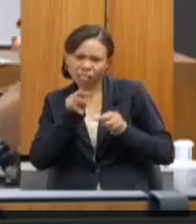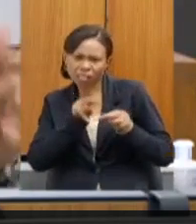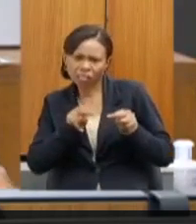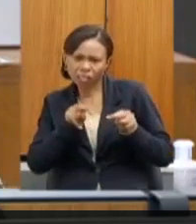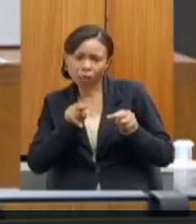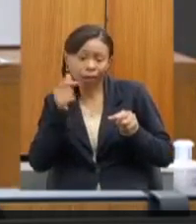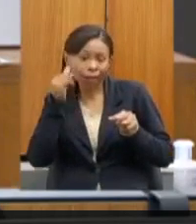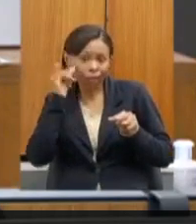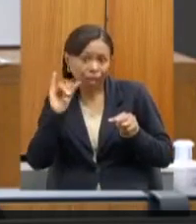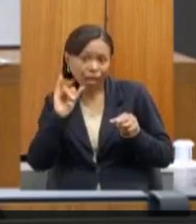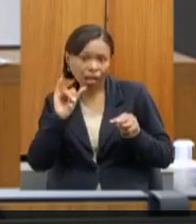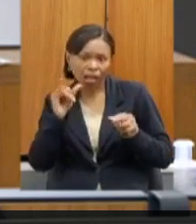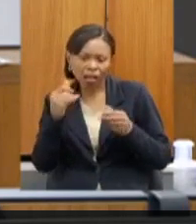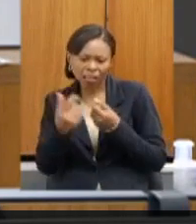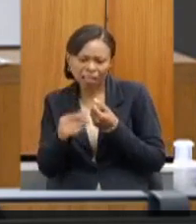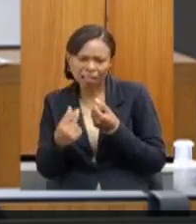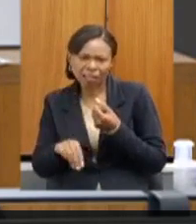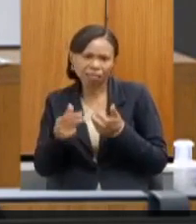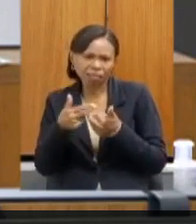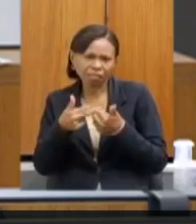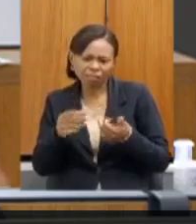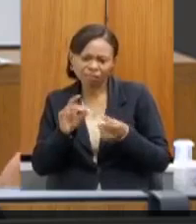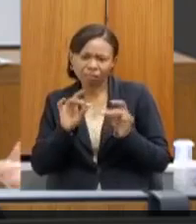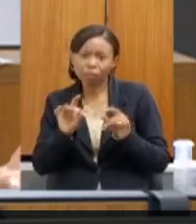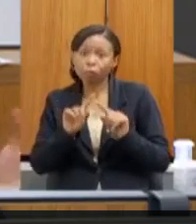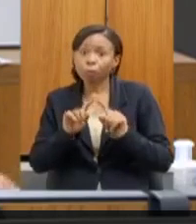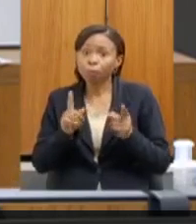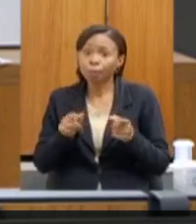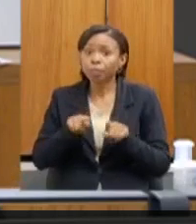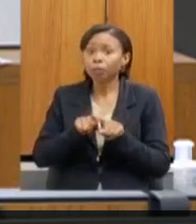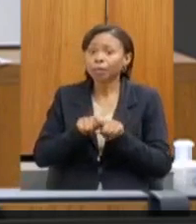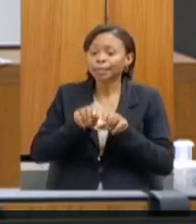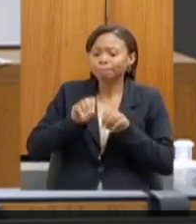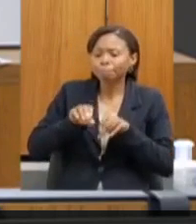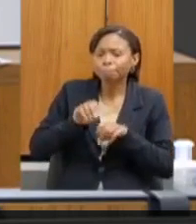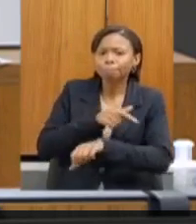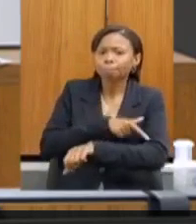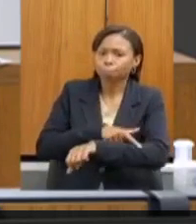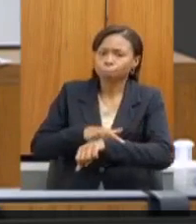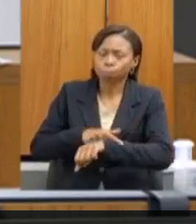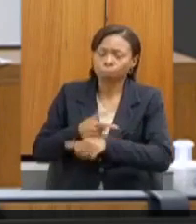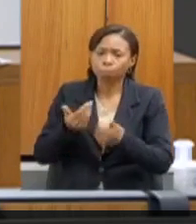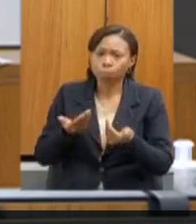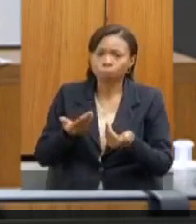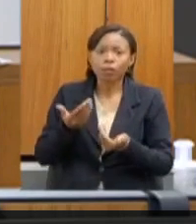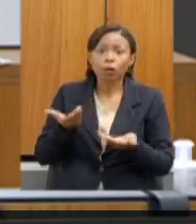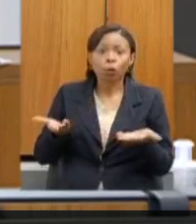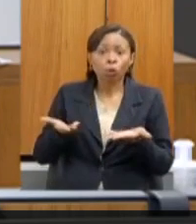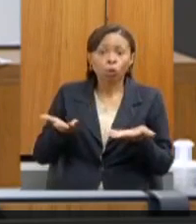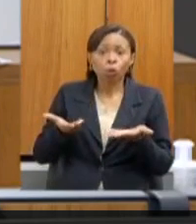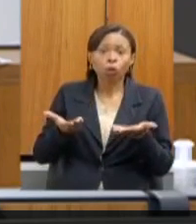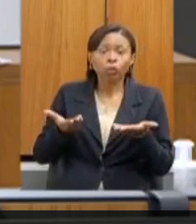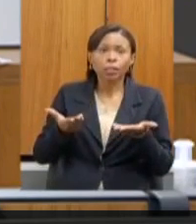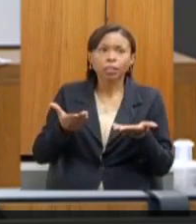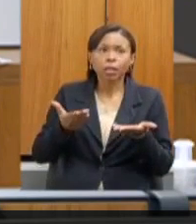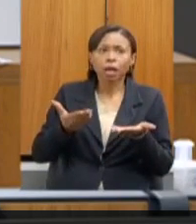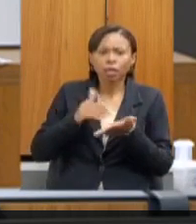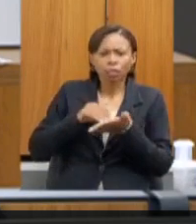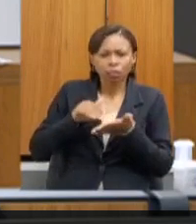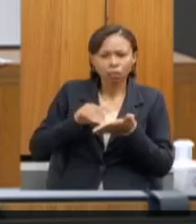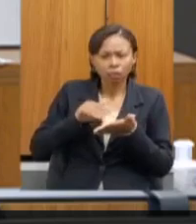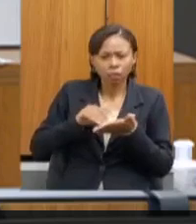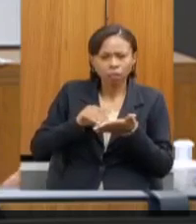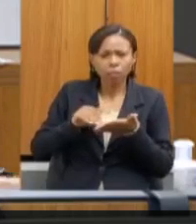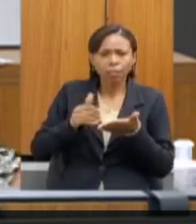mas de educação. Então, hoje nós temos uma área que é uma subsecretaria Secretaria de Saneamento e Gestão Ambiental